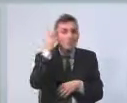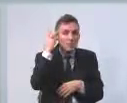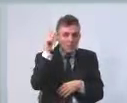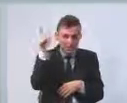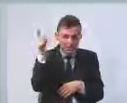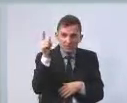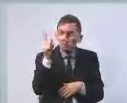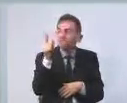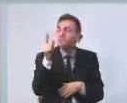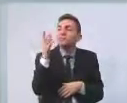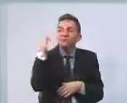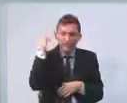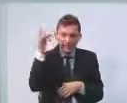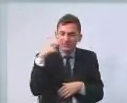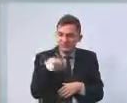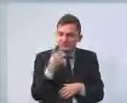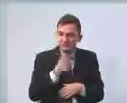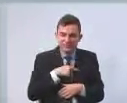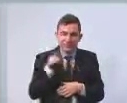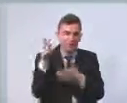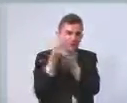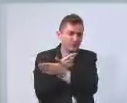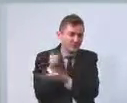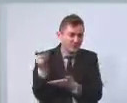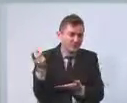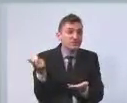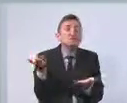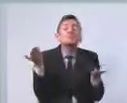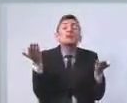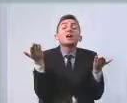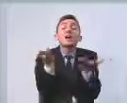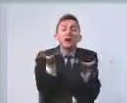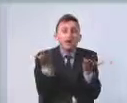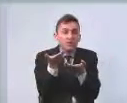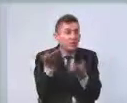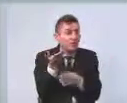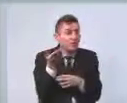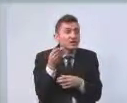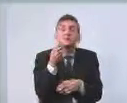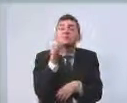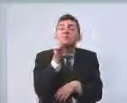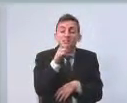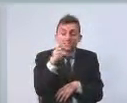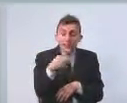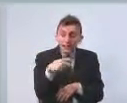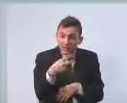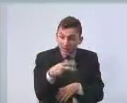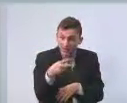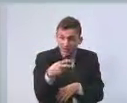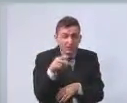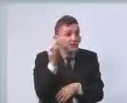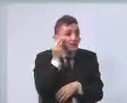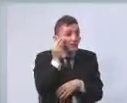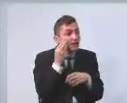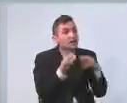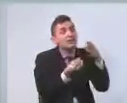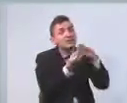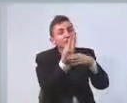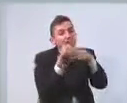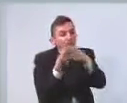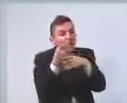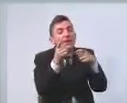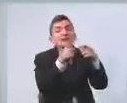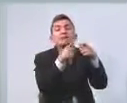muito frio o que acontece ali, mas se nós estivéssemos aqui na cidade, no mínimo, umas três ou quatro clínicas de